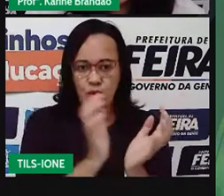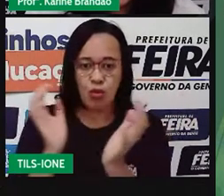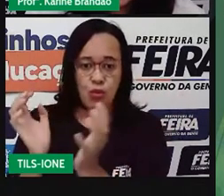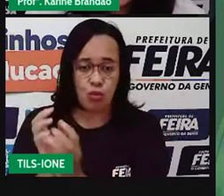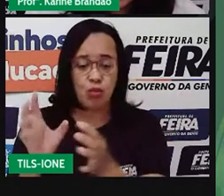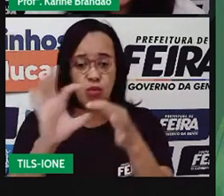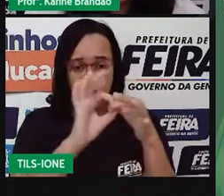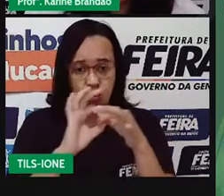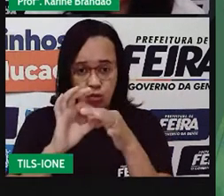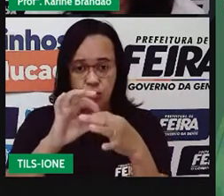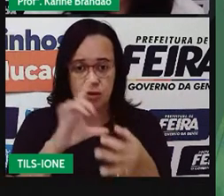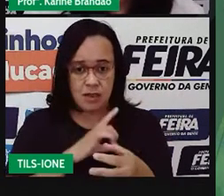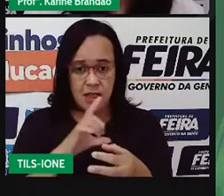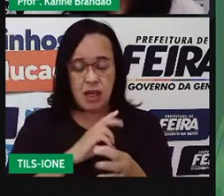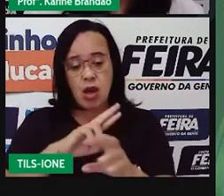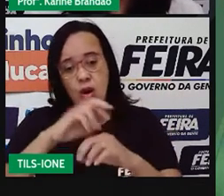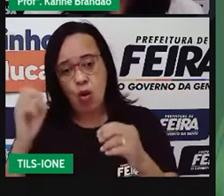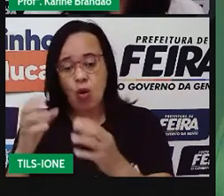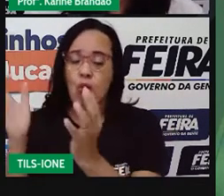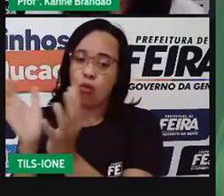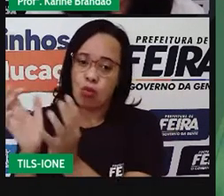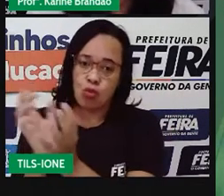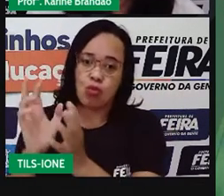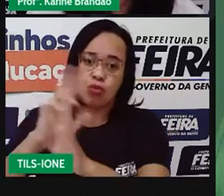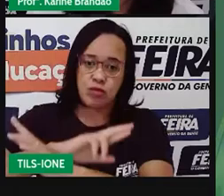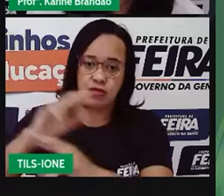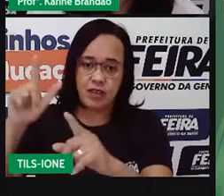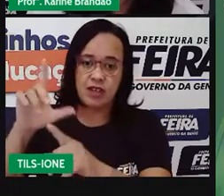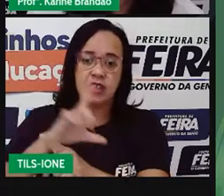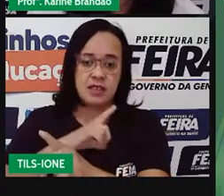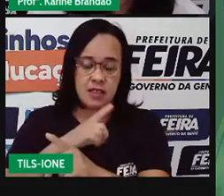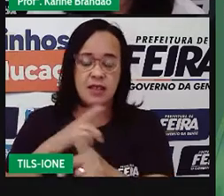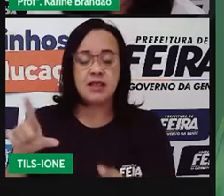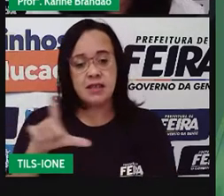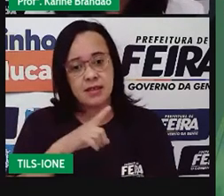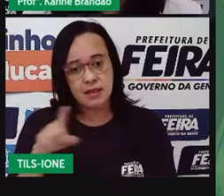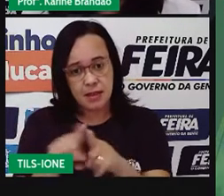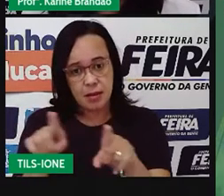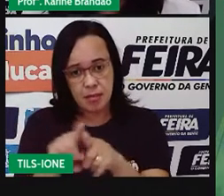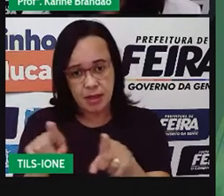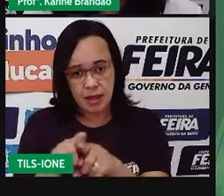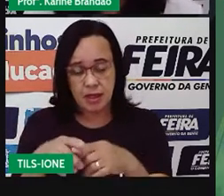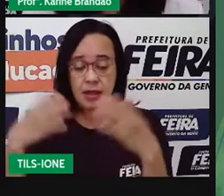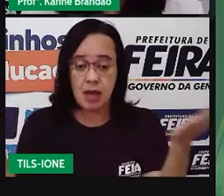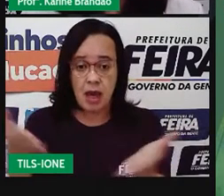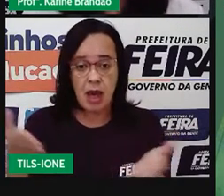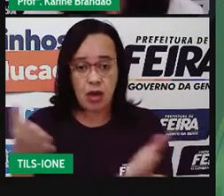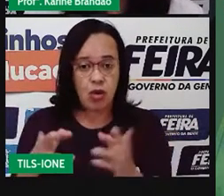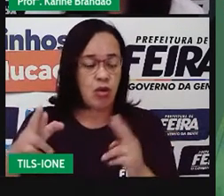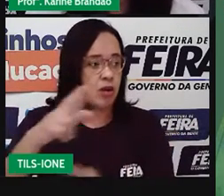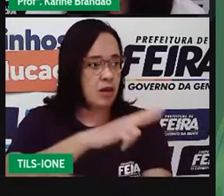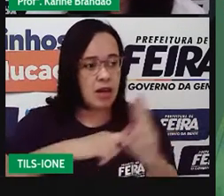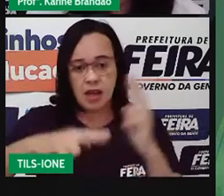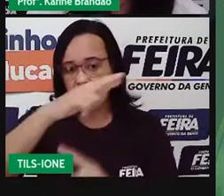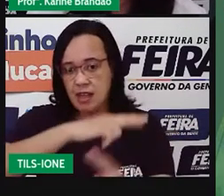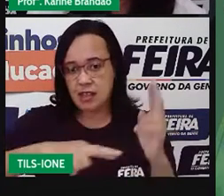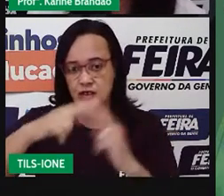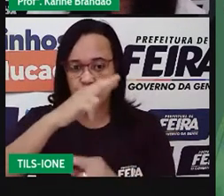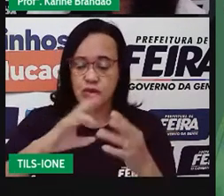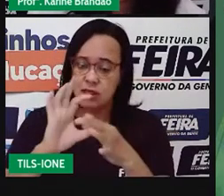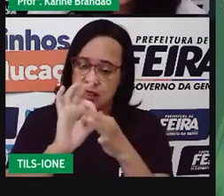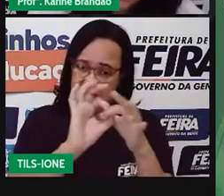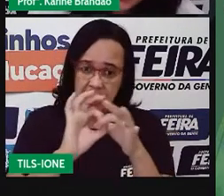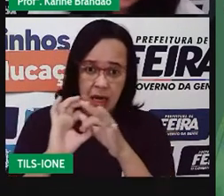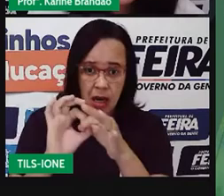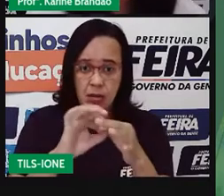diferentes. Agora a gente vai estudar as relações ecológicas desarmônicas, são aquelas relações que vão gerar